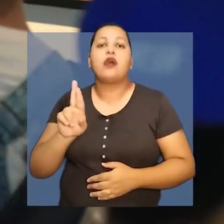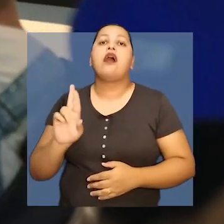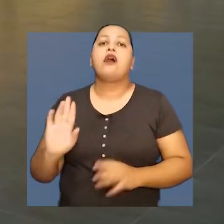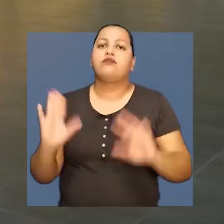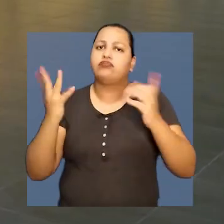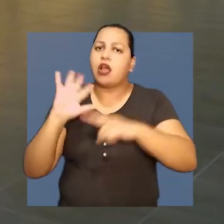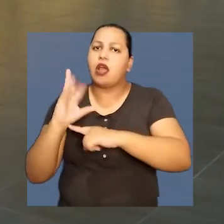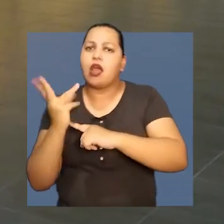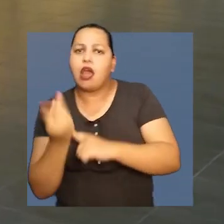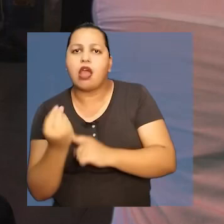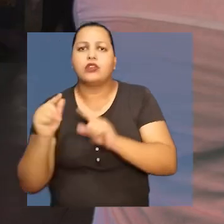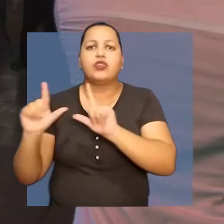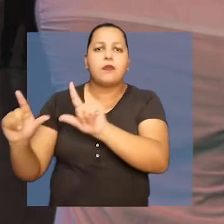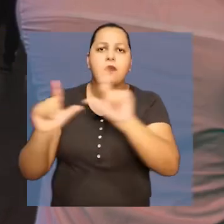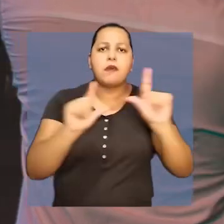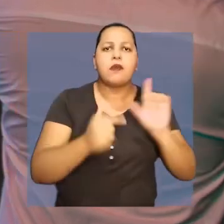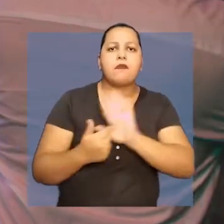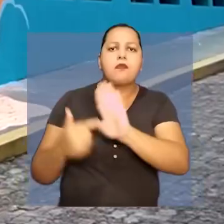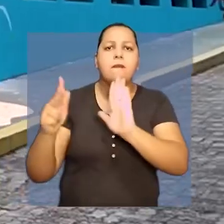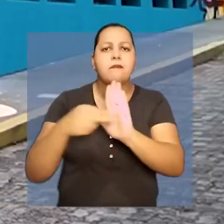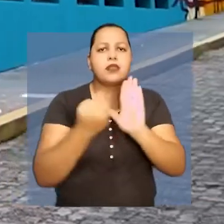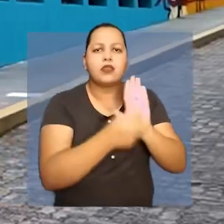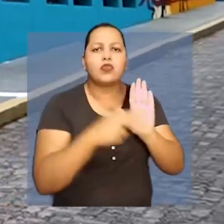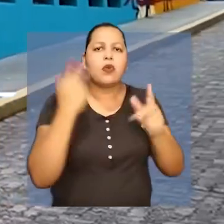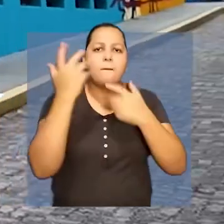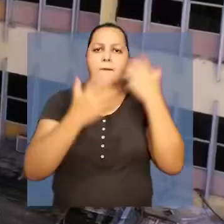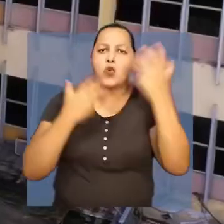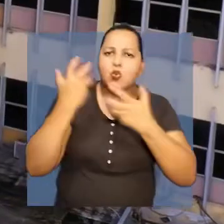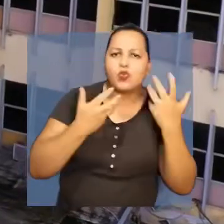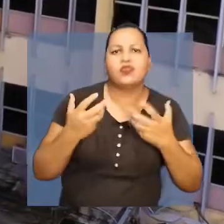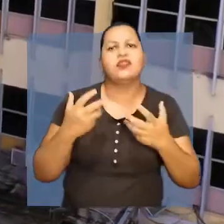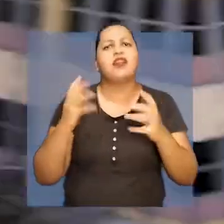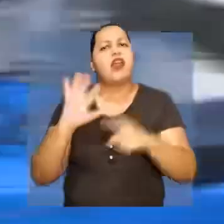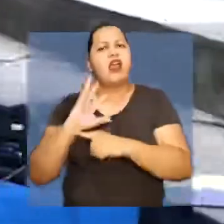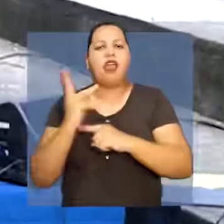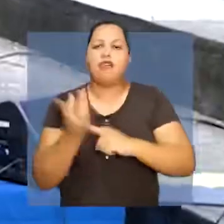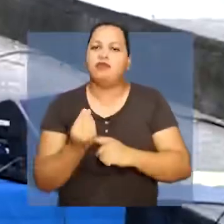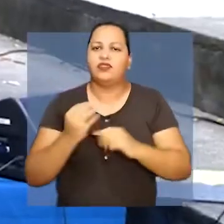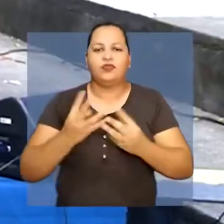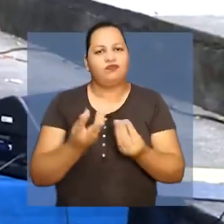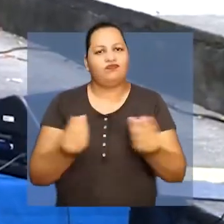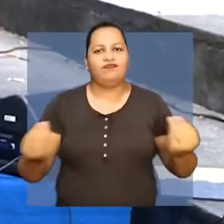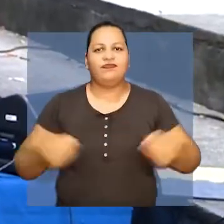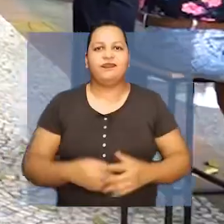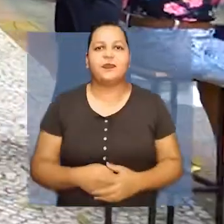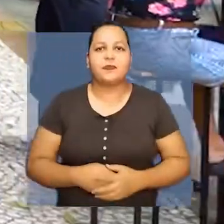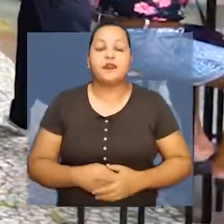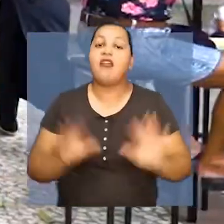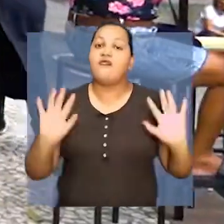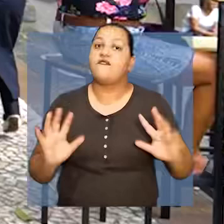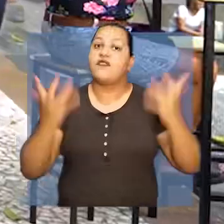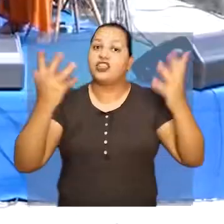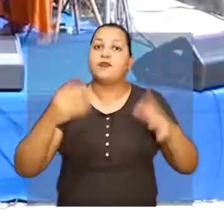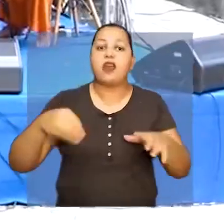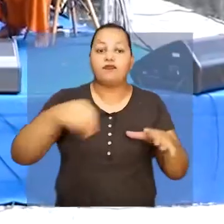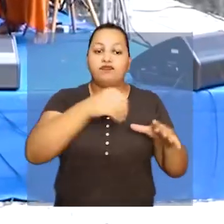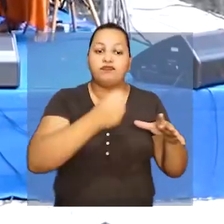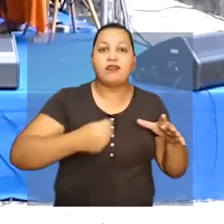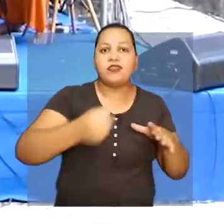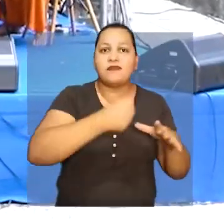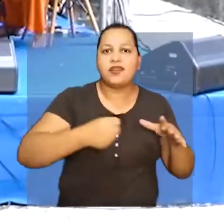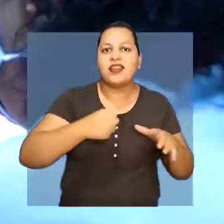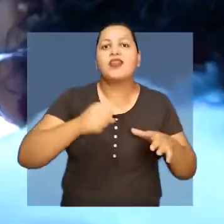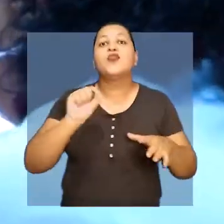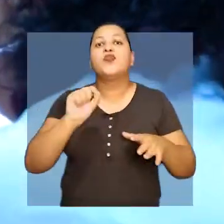conversas, exposições de obras, música e muita arte nos muros. O Festival Tempero de Origem chegou à terceira edição em